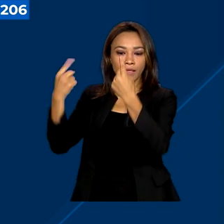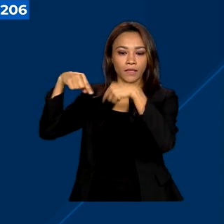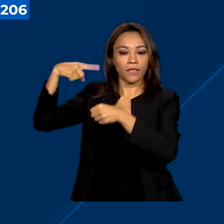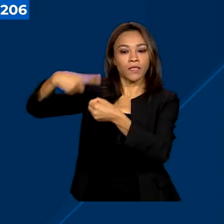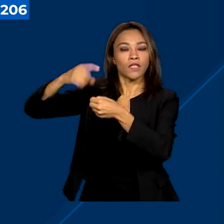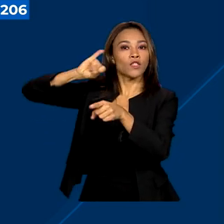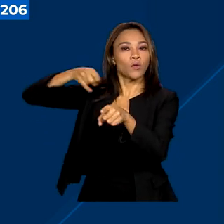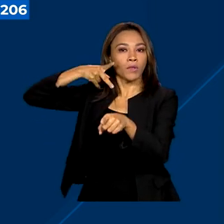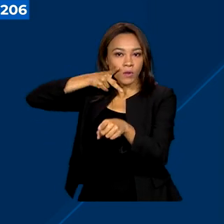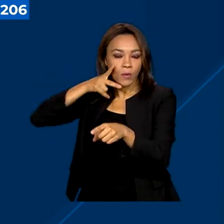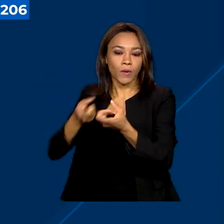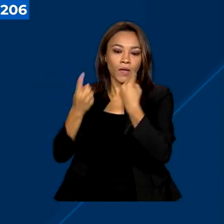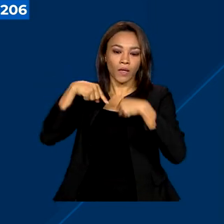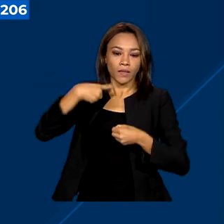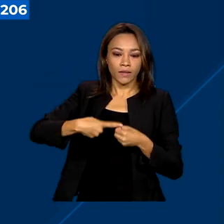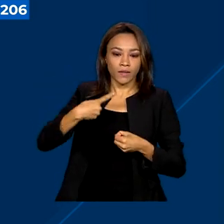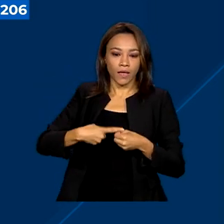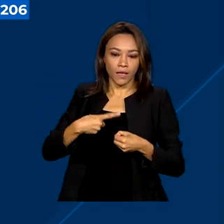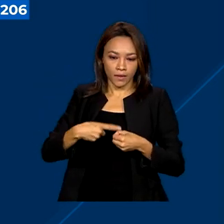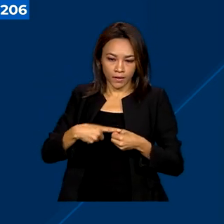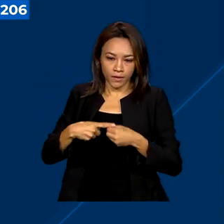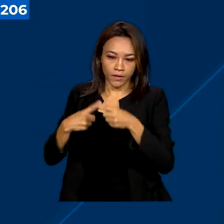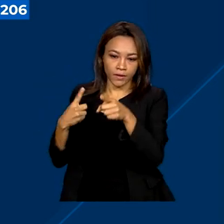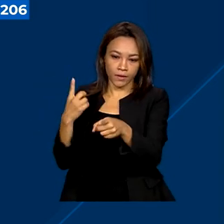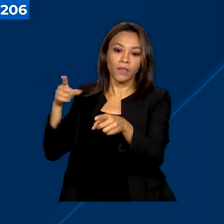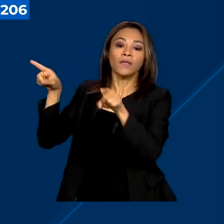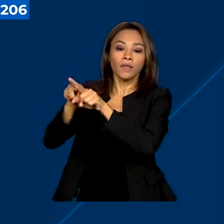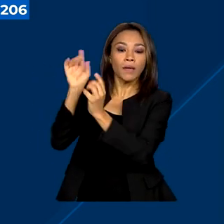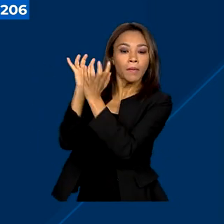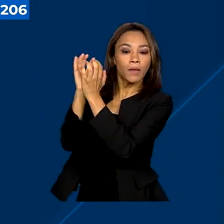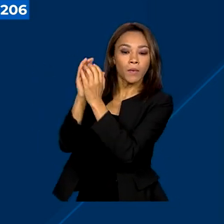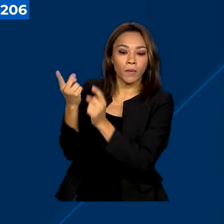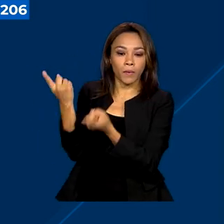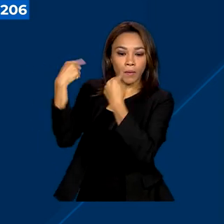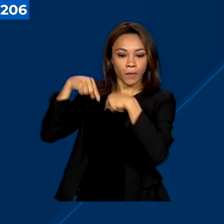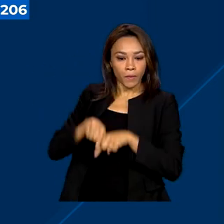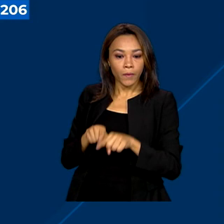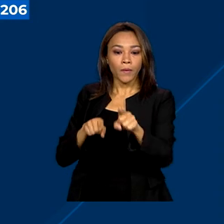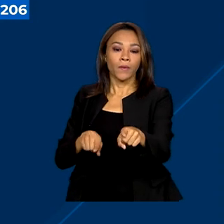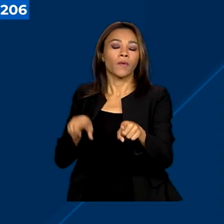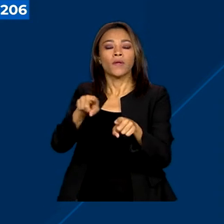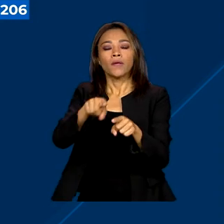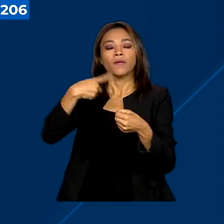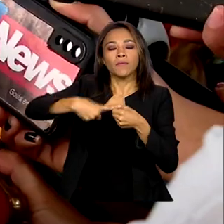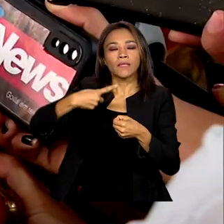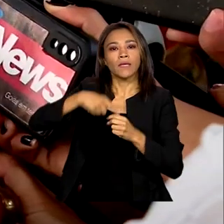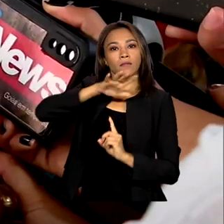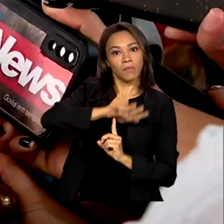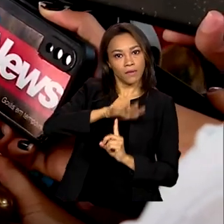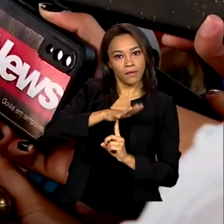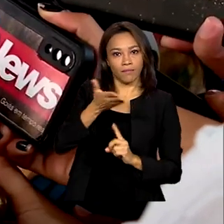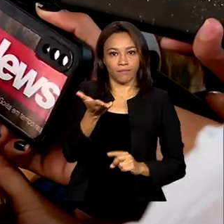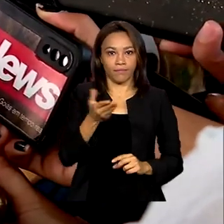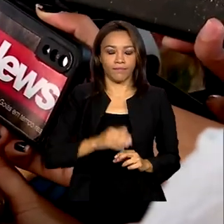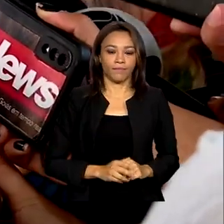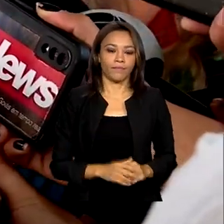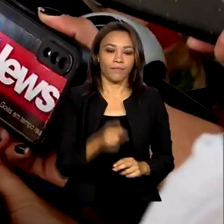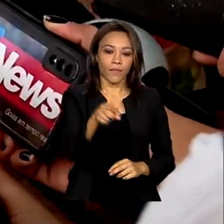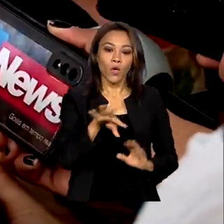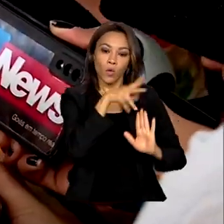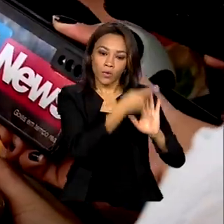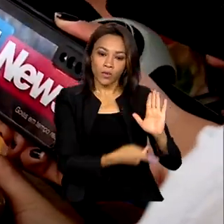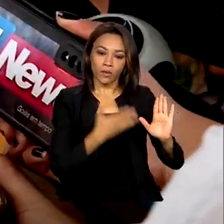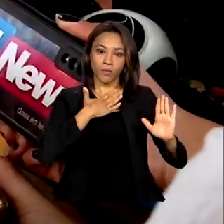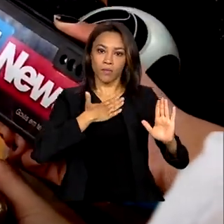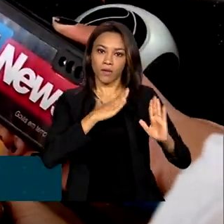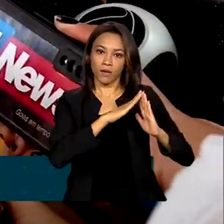João Pessoa na Paraíba, Santa Cruz do Capibaribe em Pernambuco e Cornélio Procópio no Paraná. O projeto Minha Casa Minha